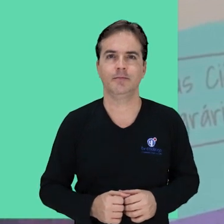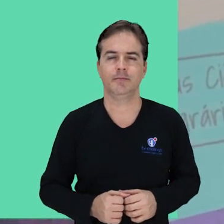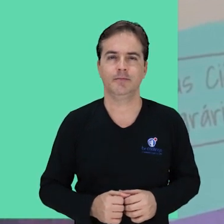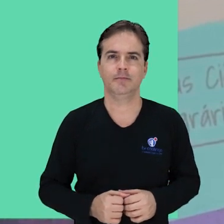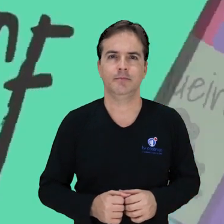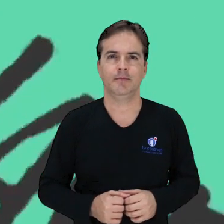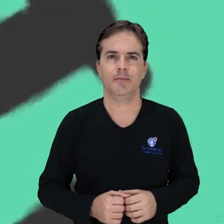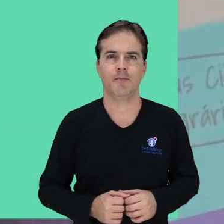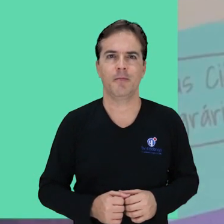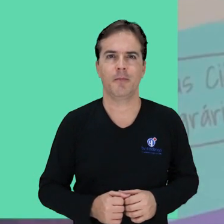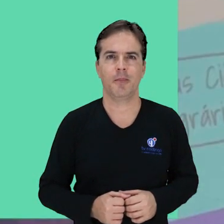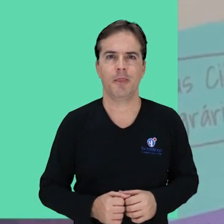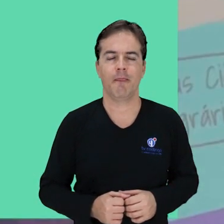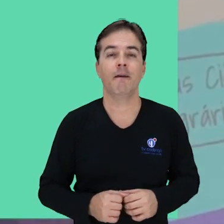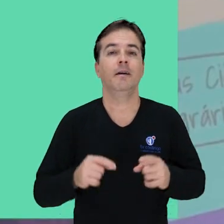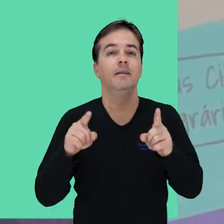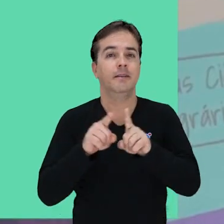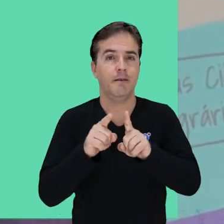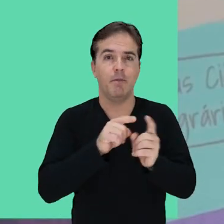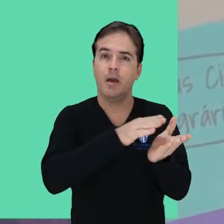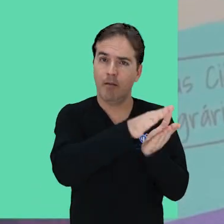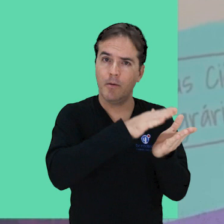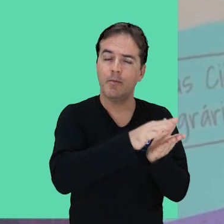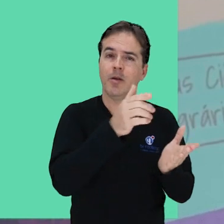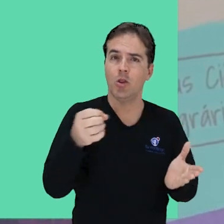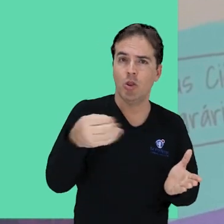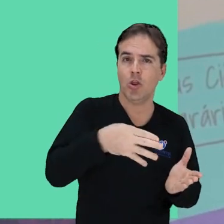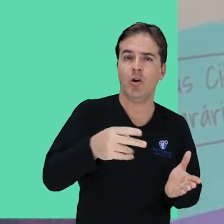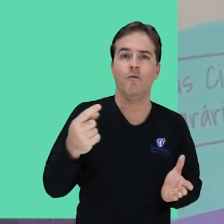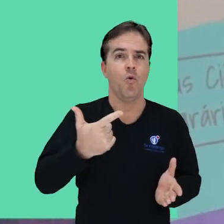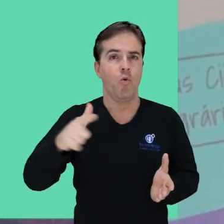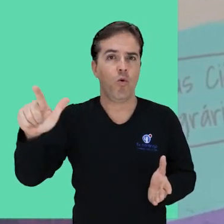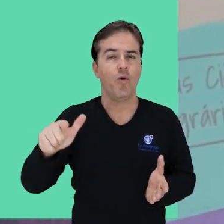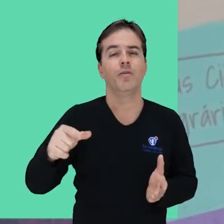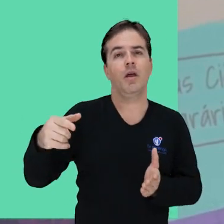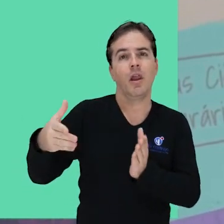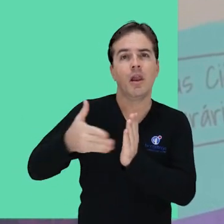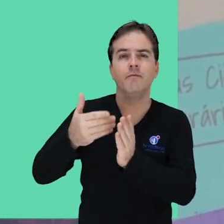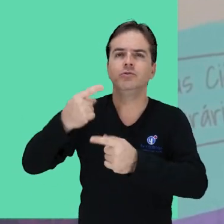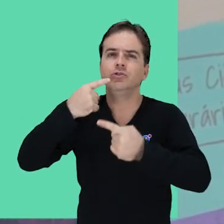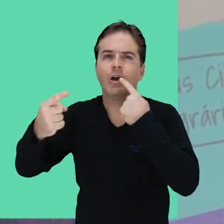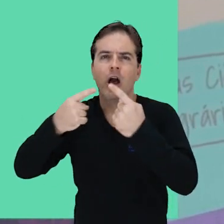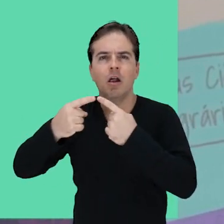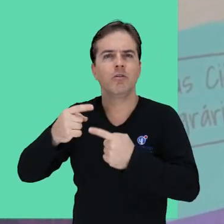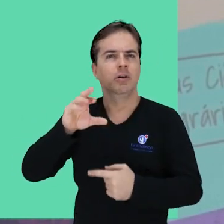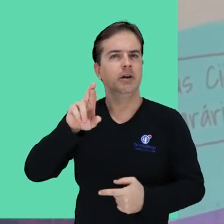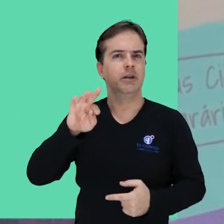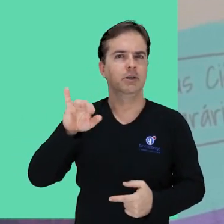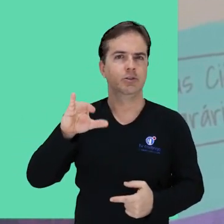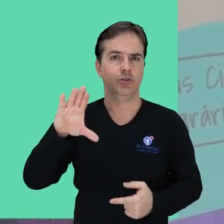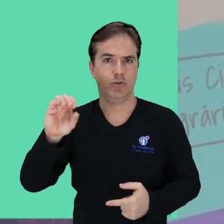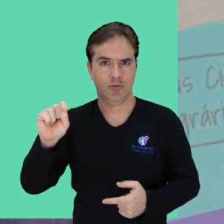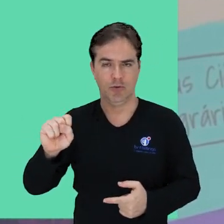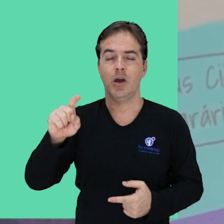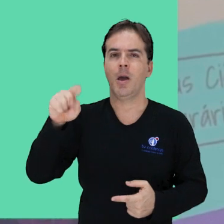publicacões. Também foi publicado mais um volume do livro Diálogos Críticos. O e-book conta com